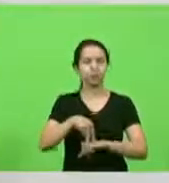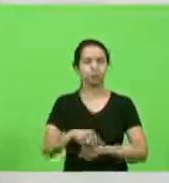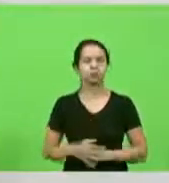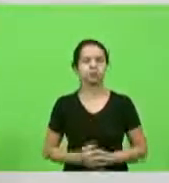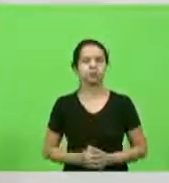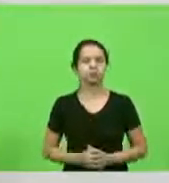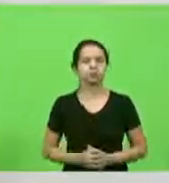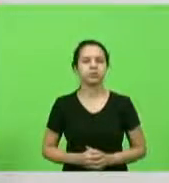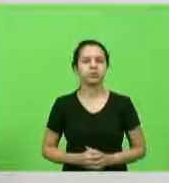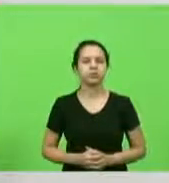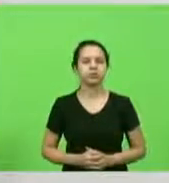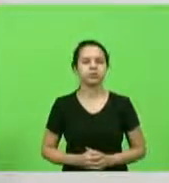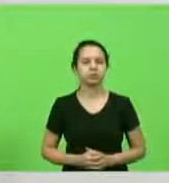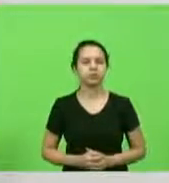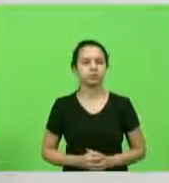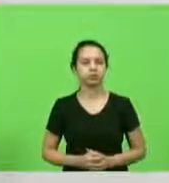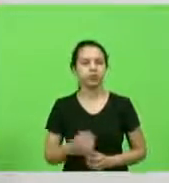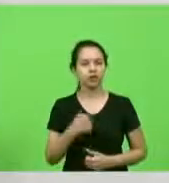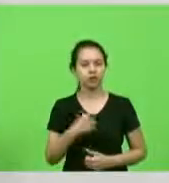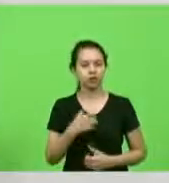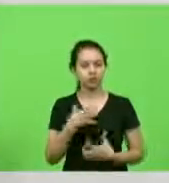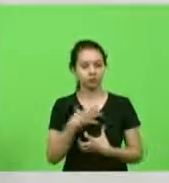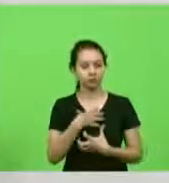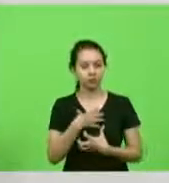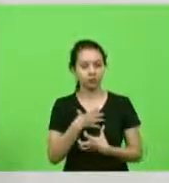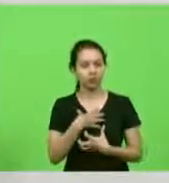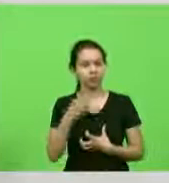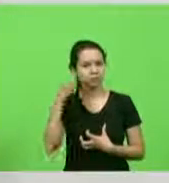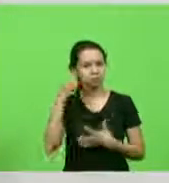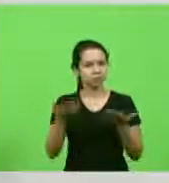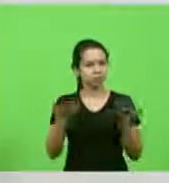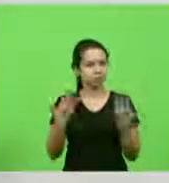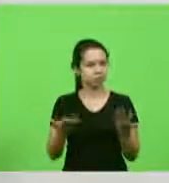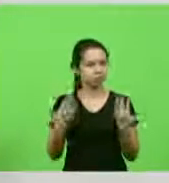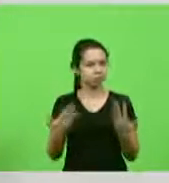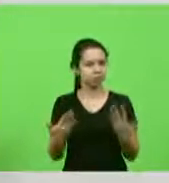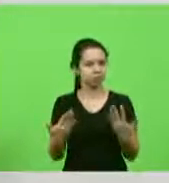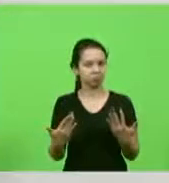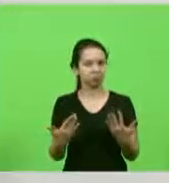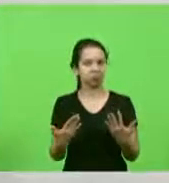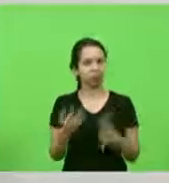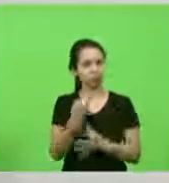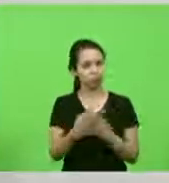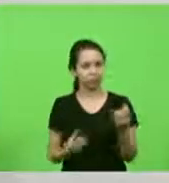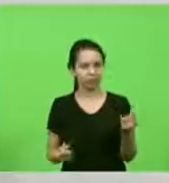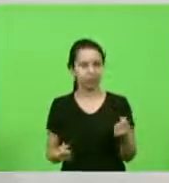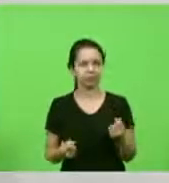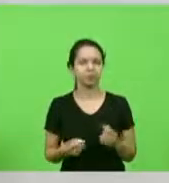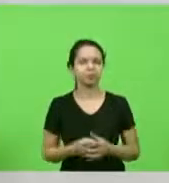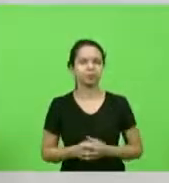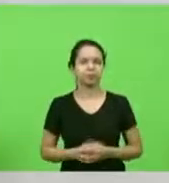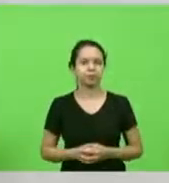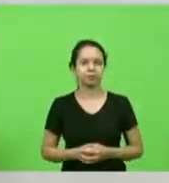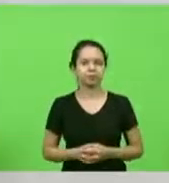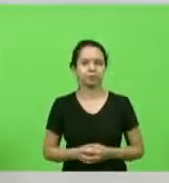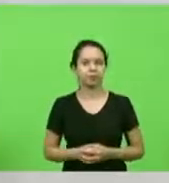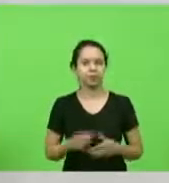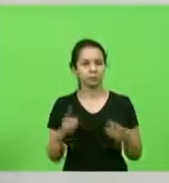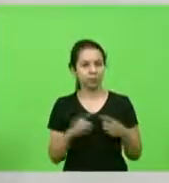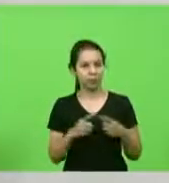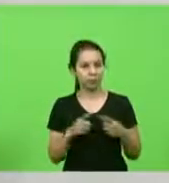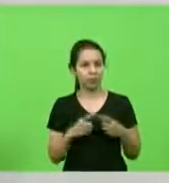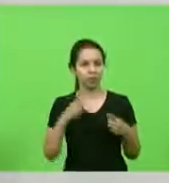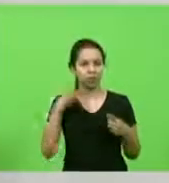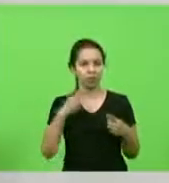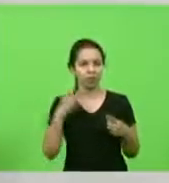com a alma lavada duplamente primeiro como advogado né